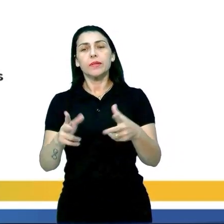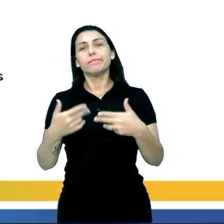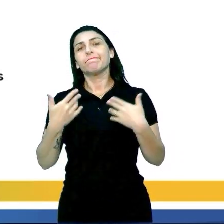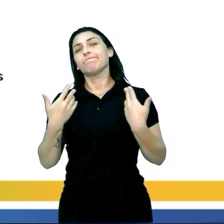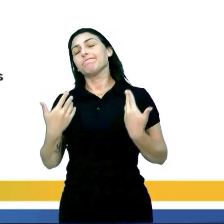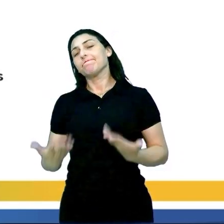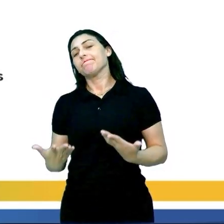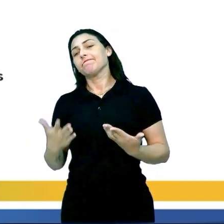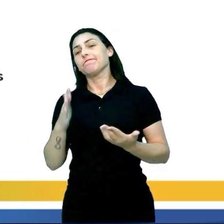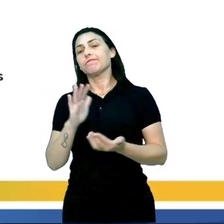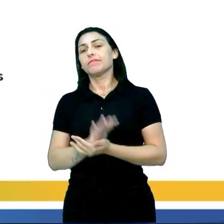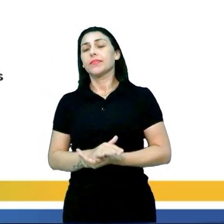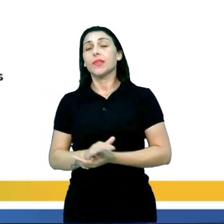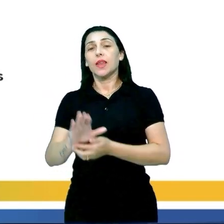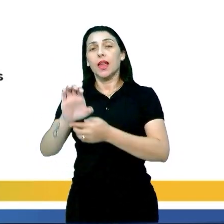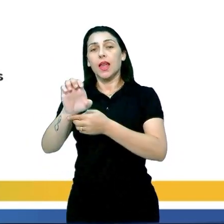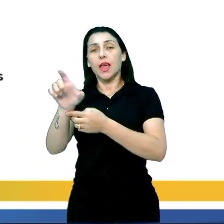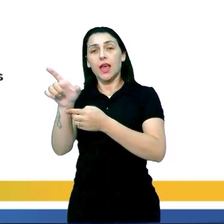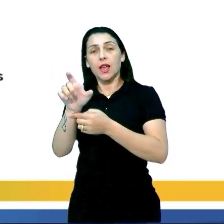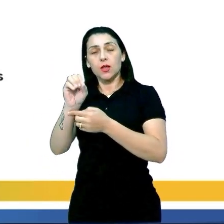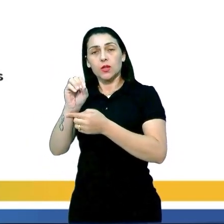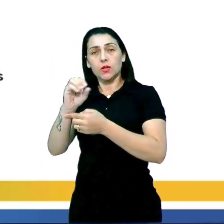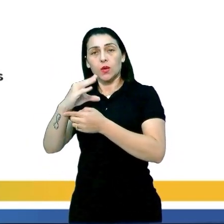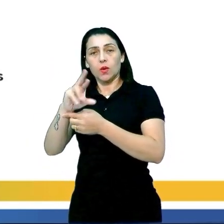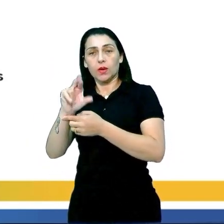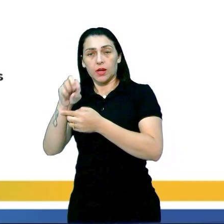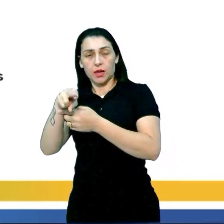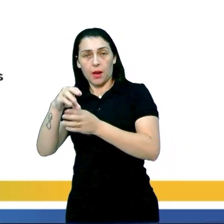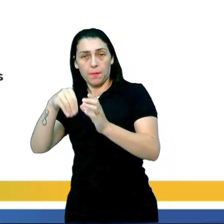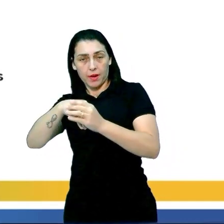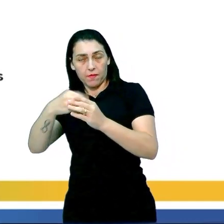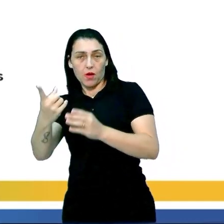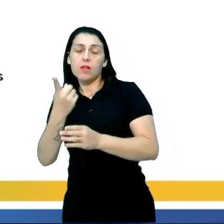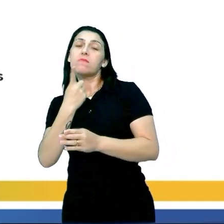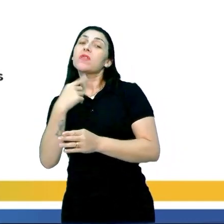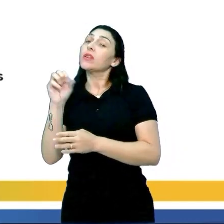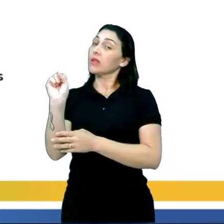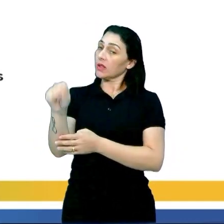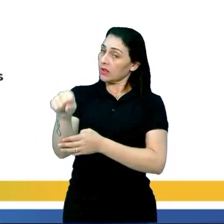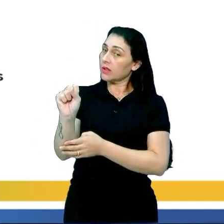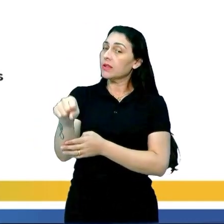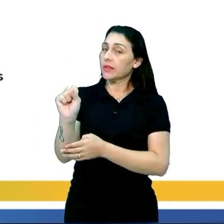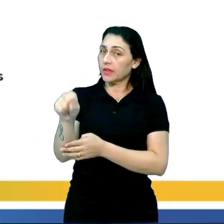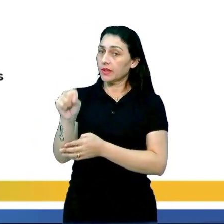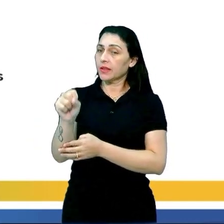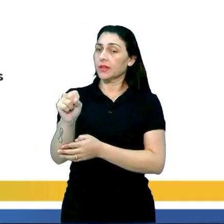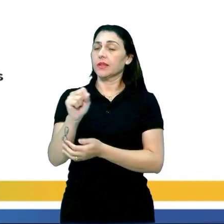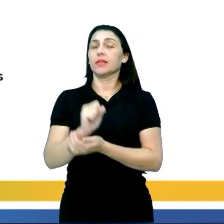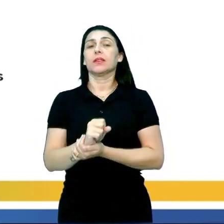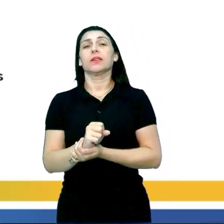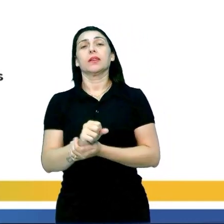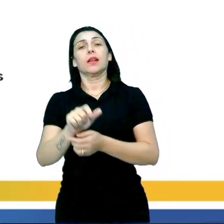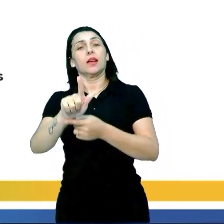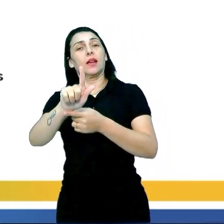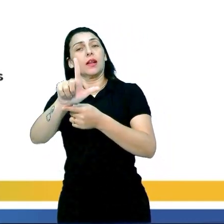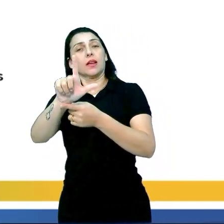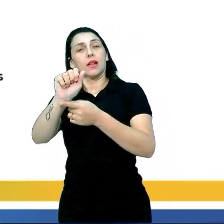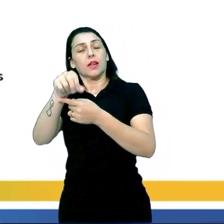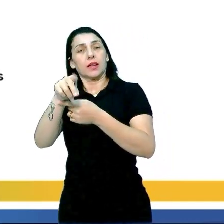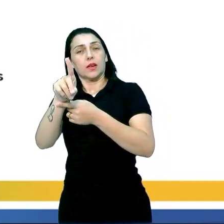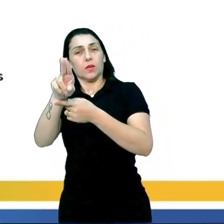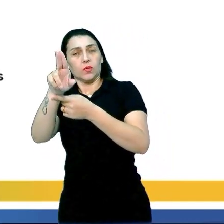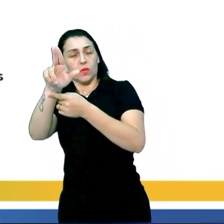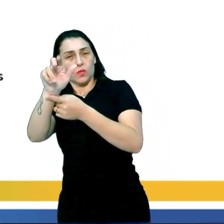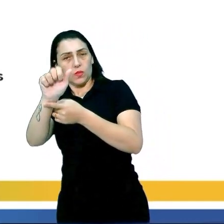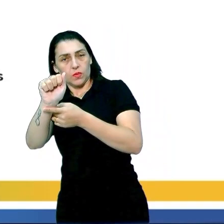professora, então a exócrina vai liberar para fora do sangue? Sim, exatamente isso. A glândula exócrina,